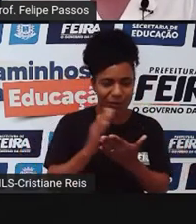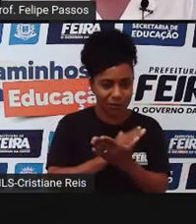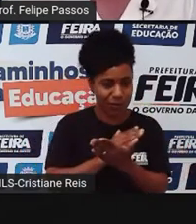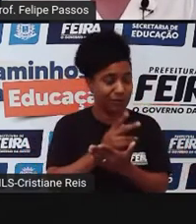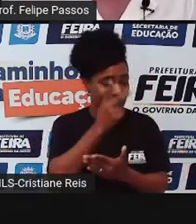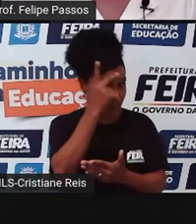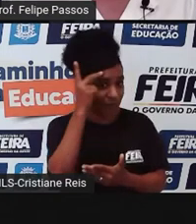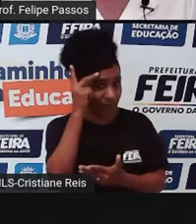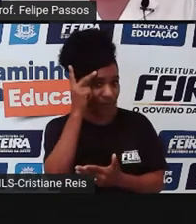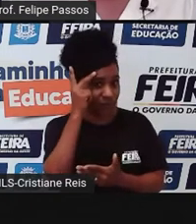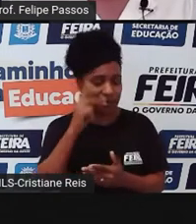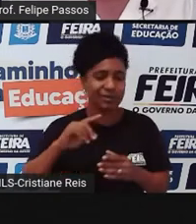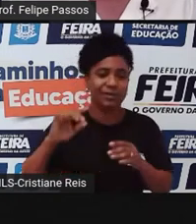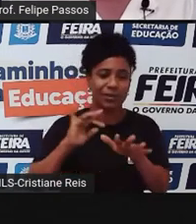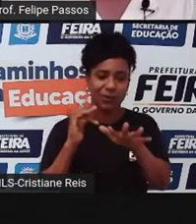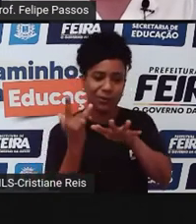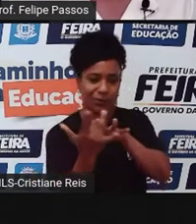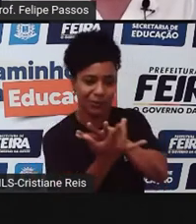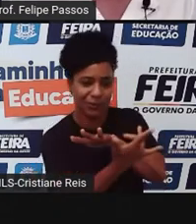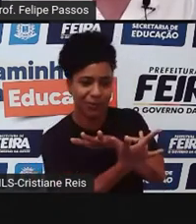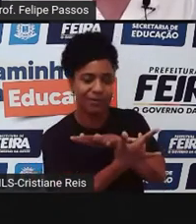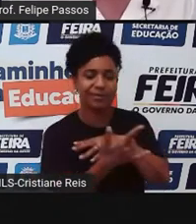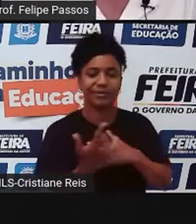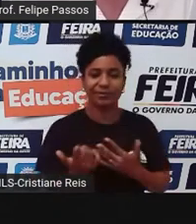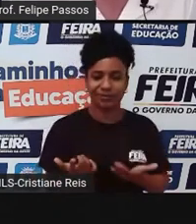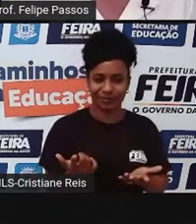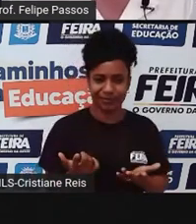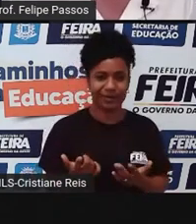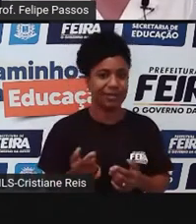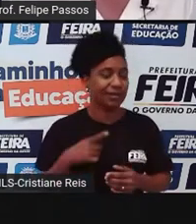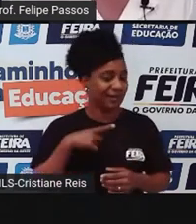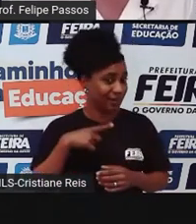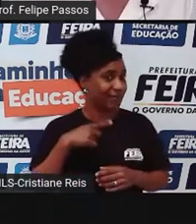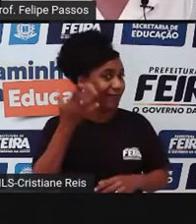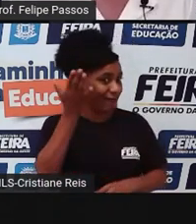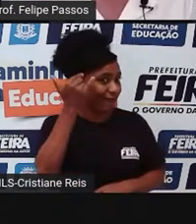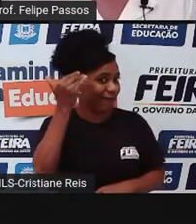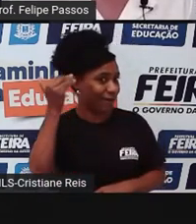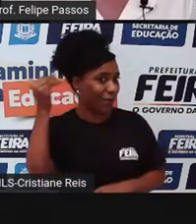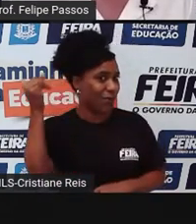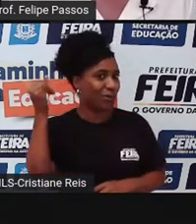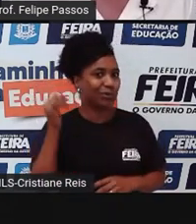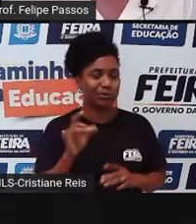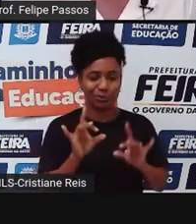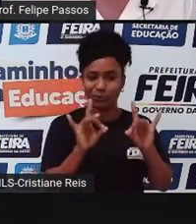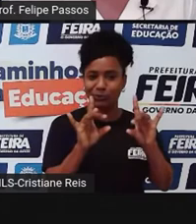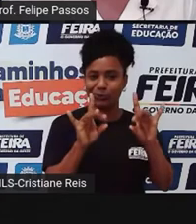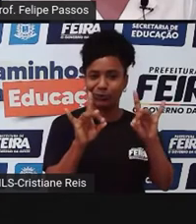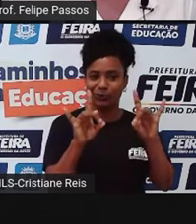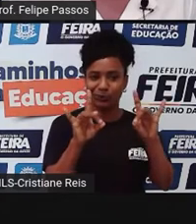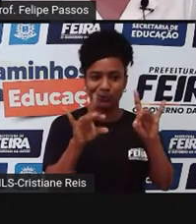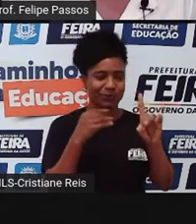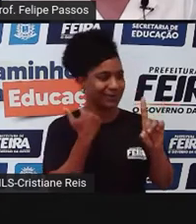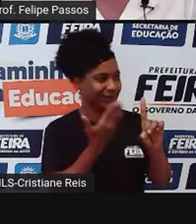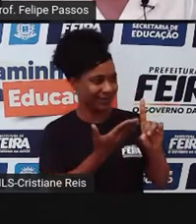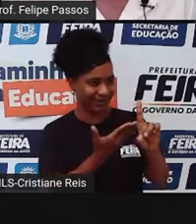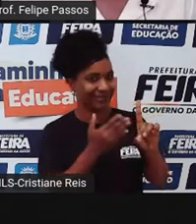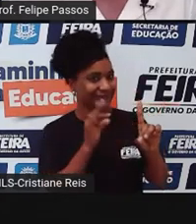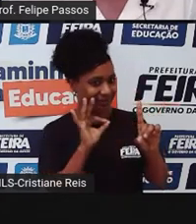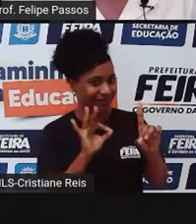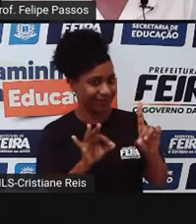sociais por motivos diversos uma importância muito grande, correto? Correto.